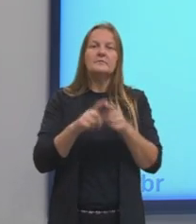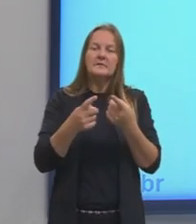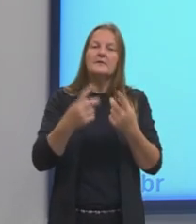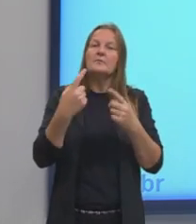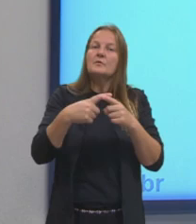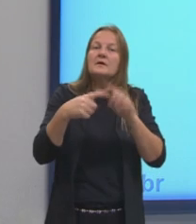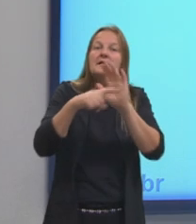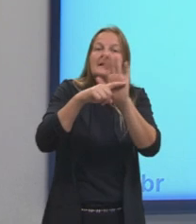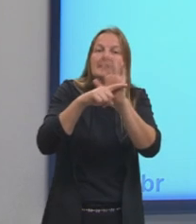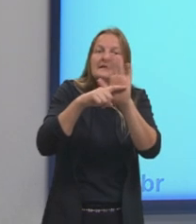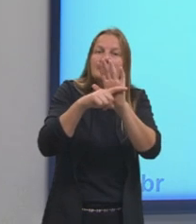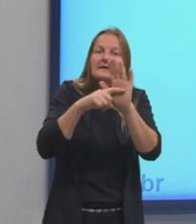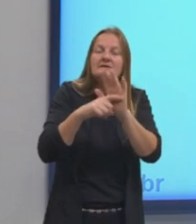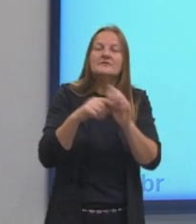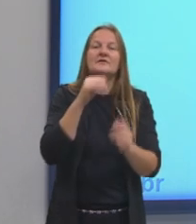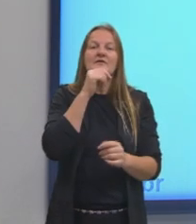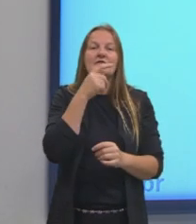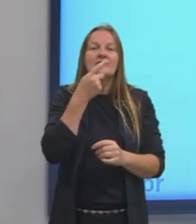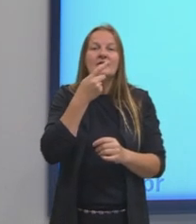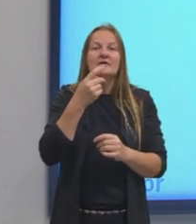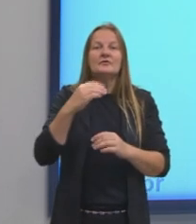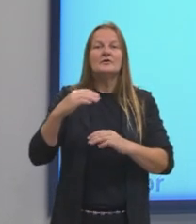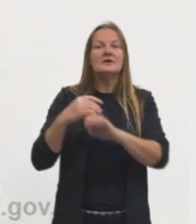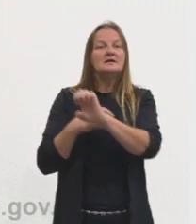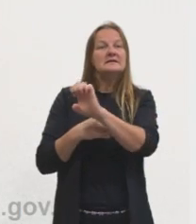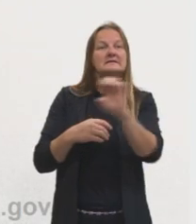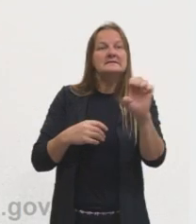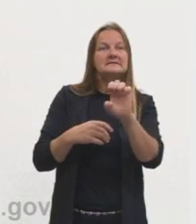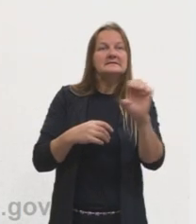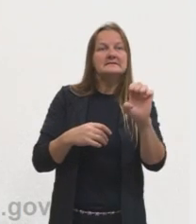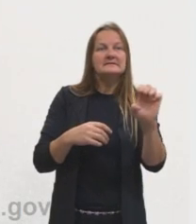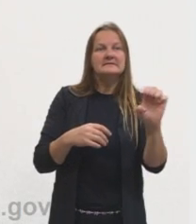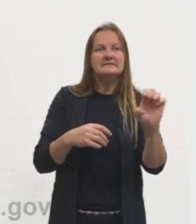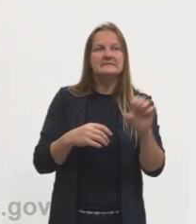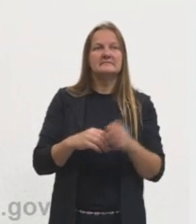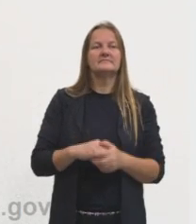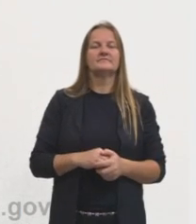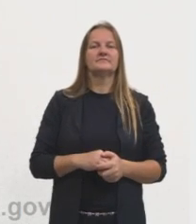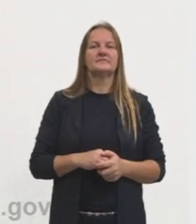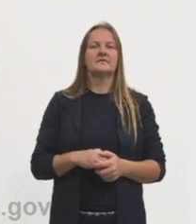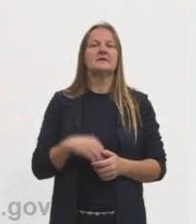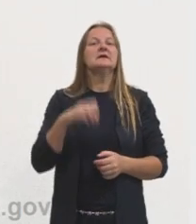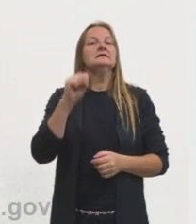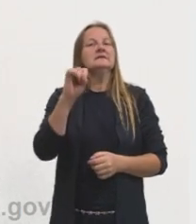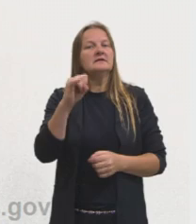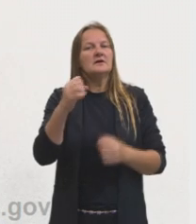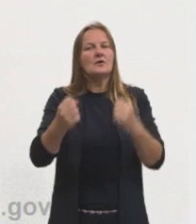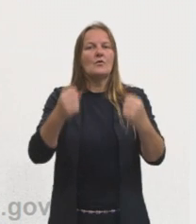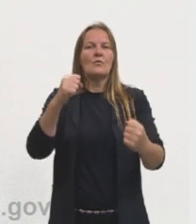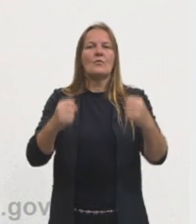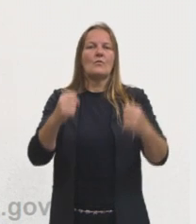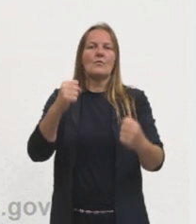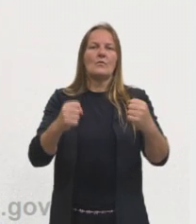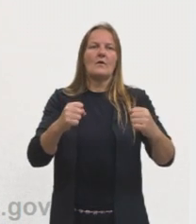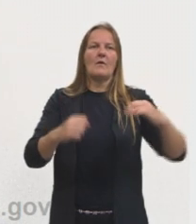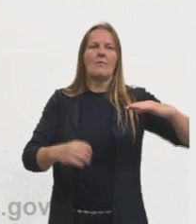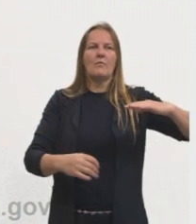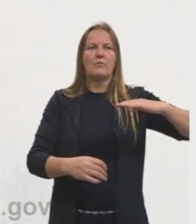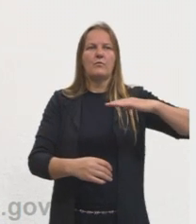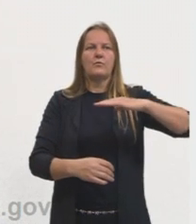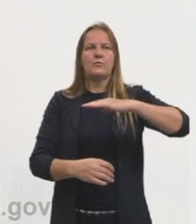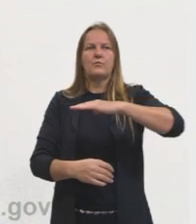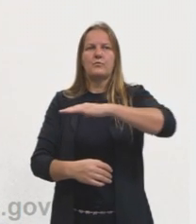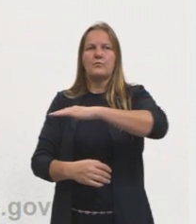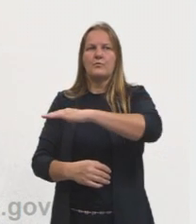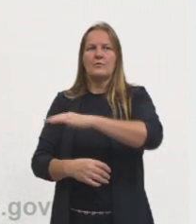essa negativa só quer dizer que esse carro está indo para a esquerda. Já no outro carro, a gente tem a mesma situação, só